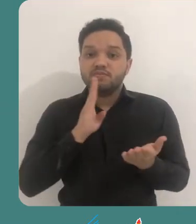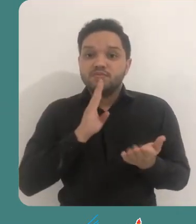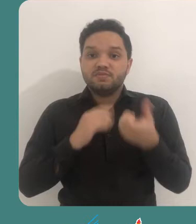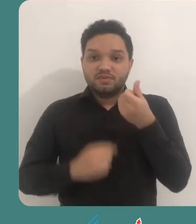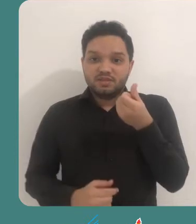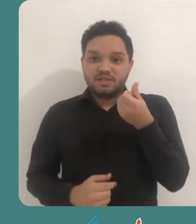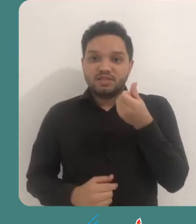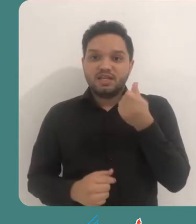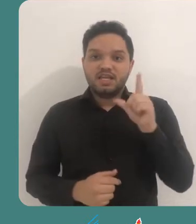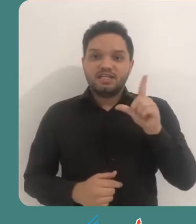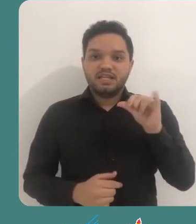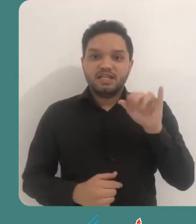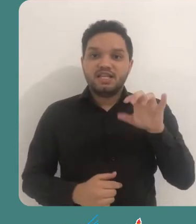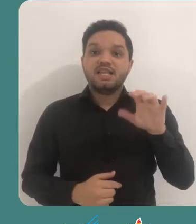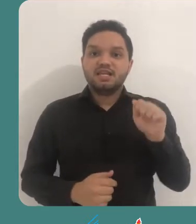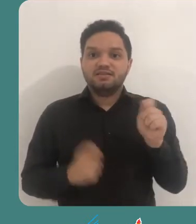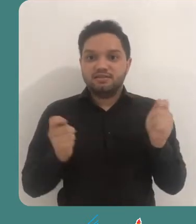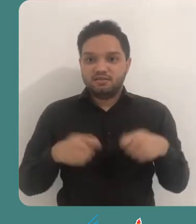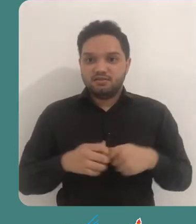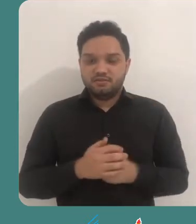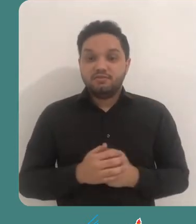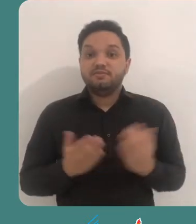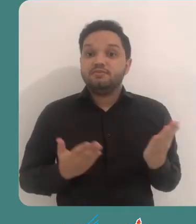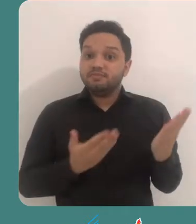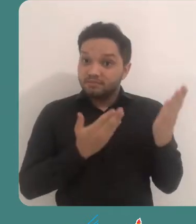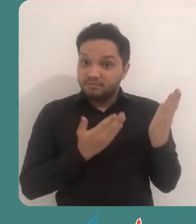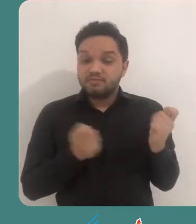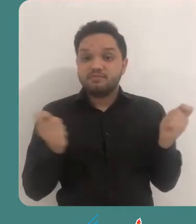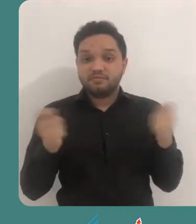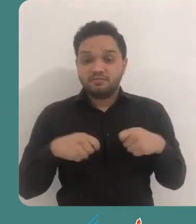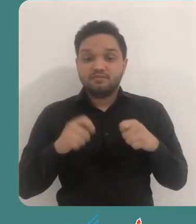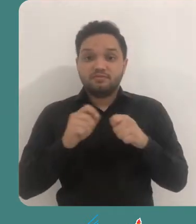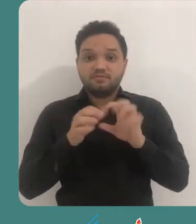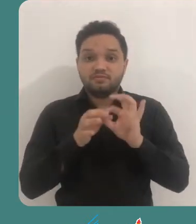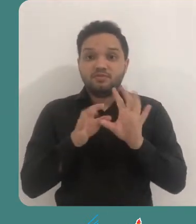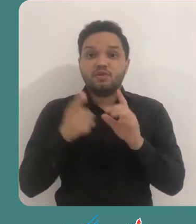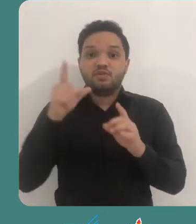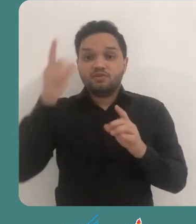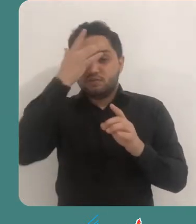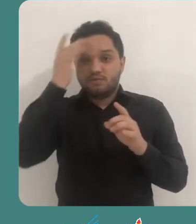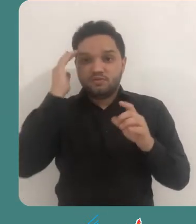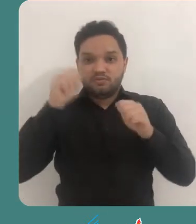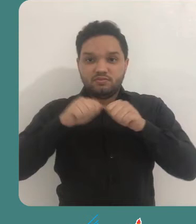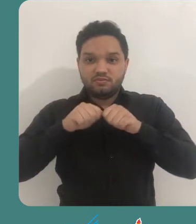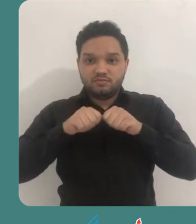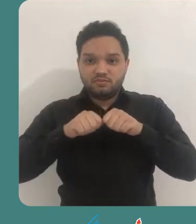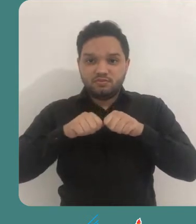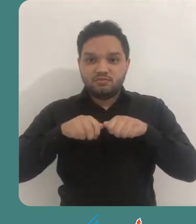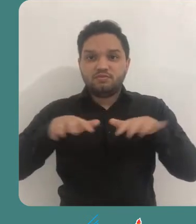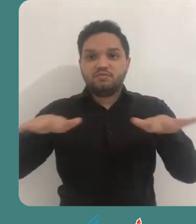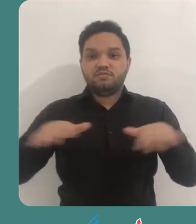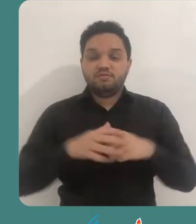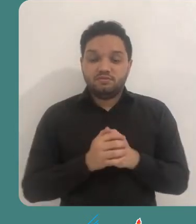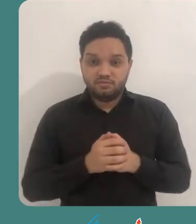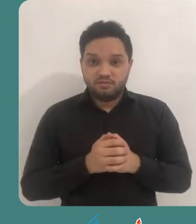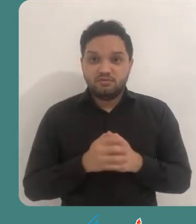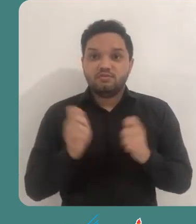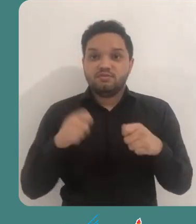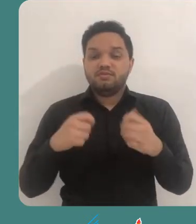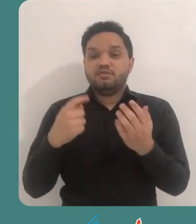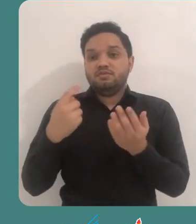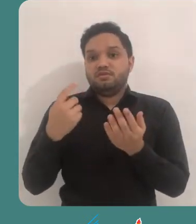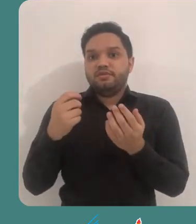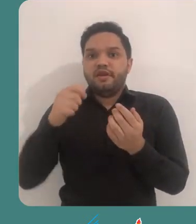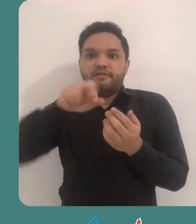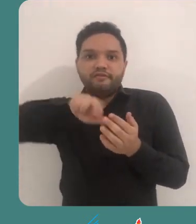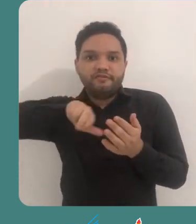Então vamos conhecer agora as seis licenças disponíveis. Esta licença permite que outros distribuam Remix 100,